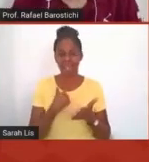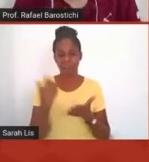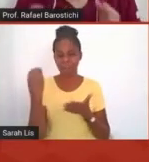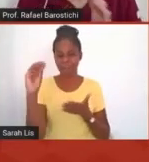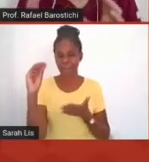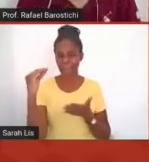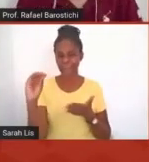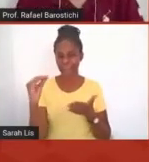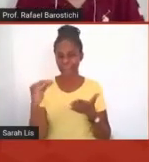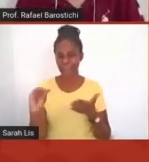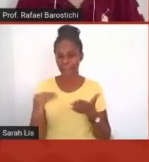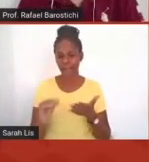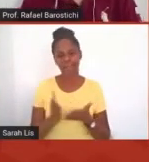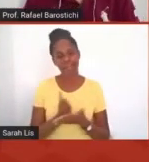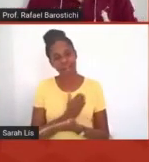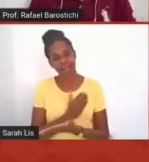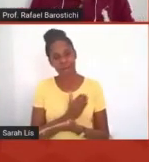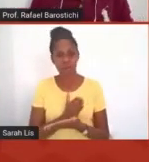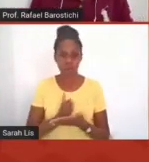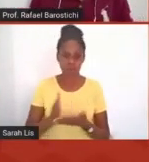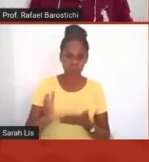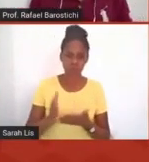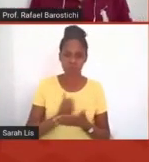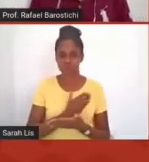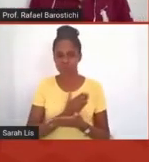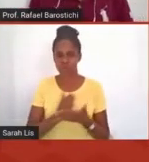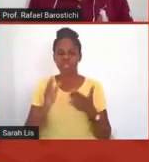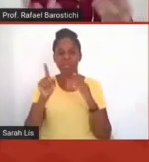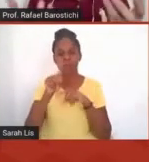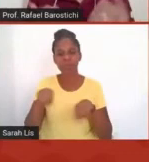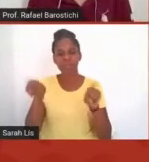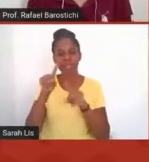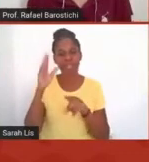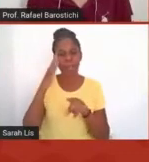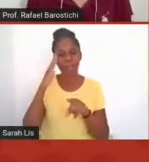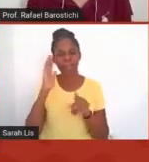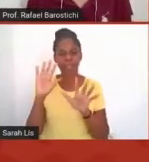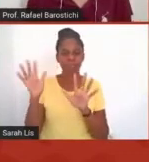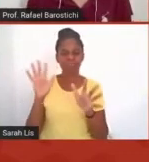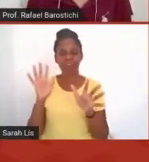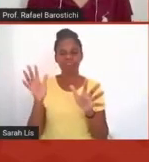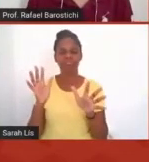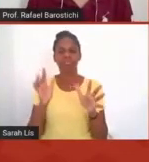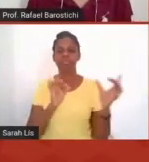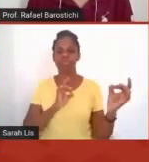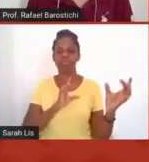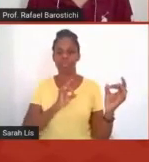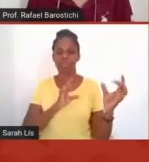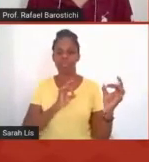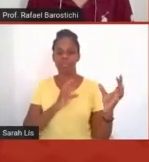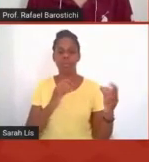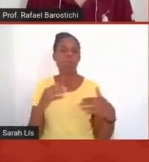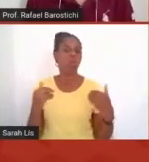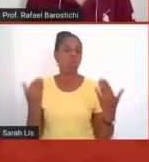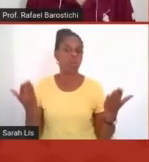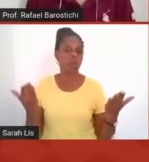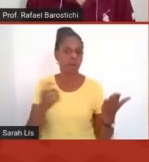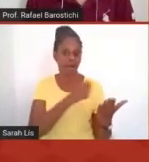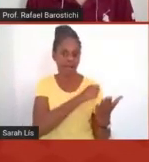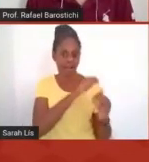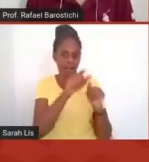para poder dar uma ideia do que a gente recebeu de feedback desses alunos